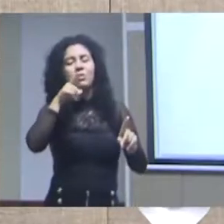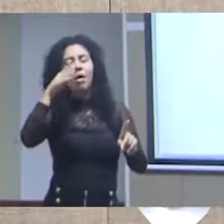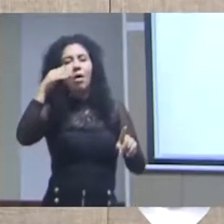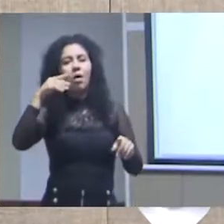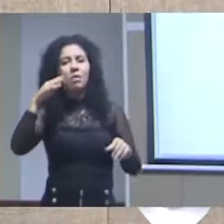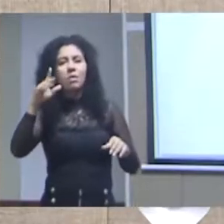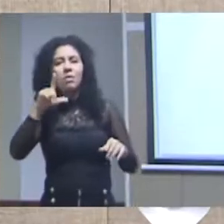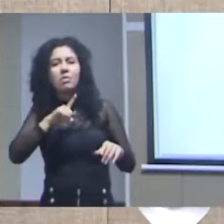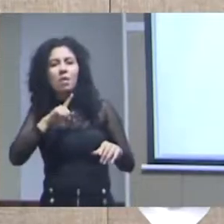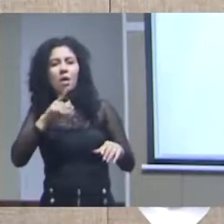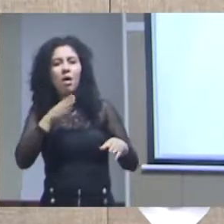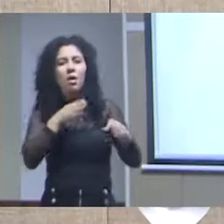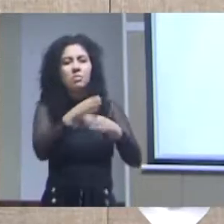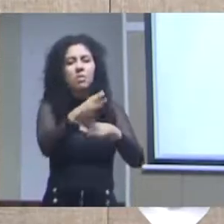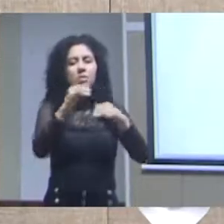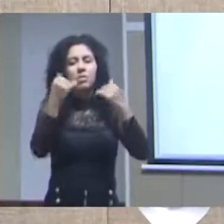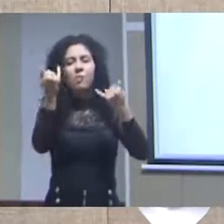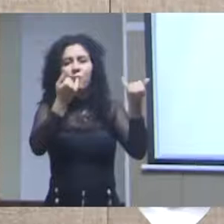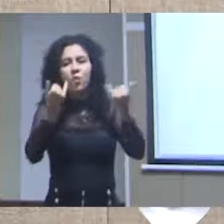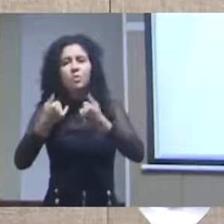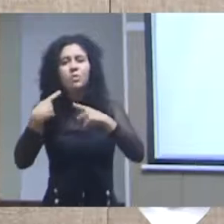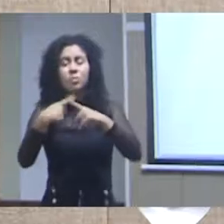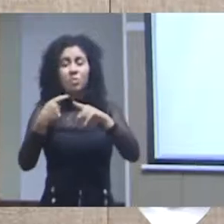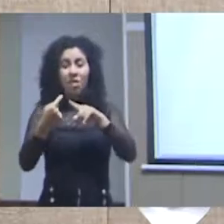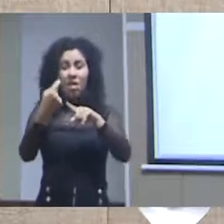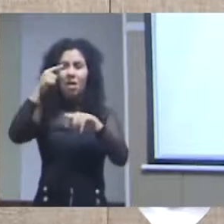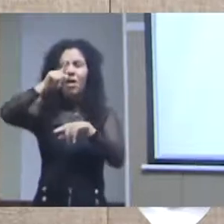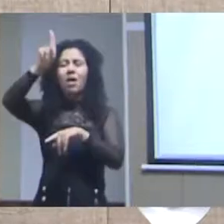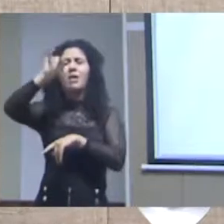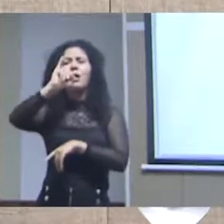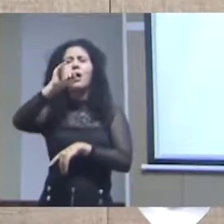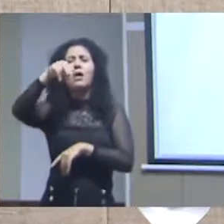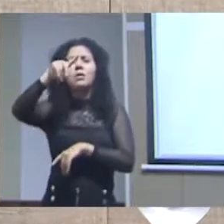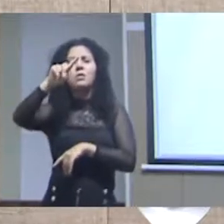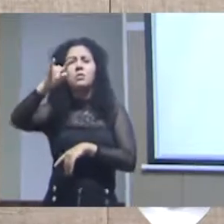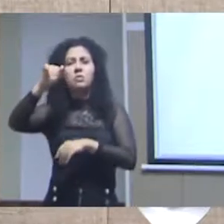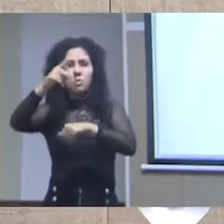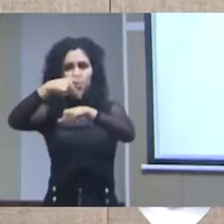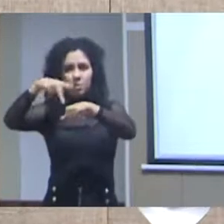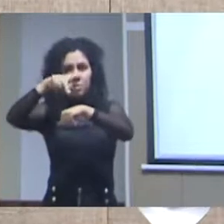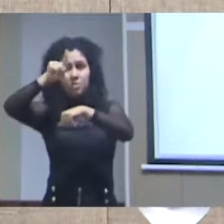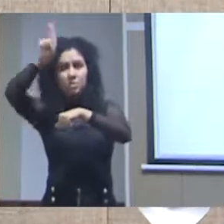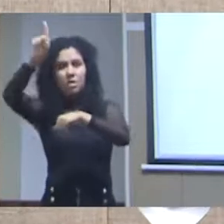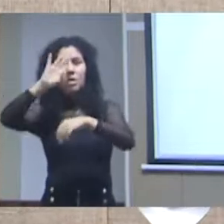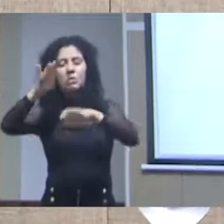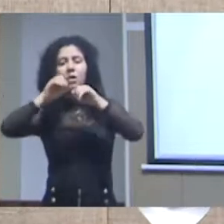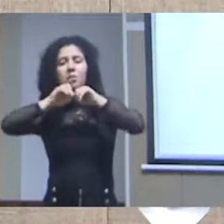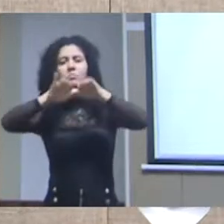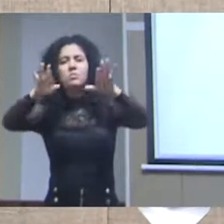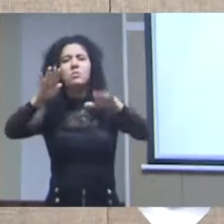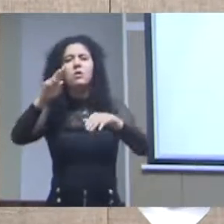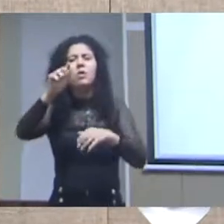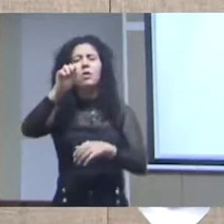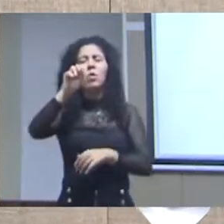exemplo porque eu vivi isso na Índia foi publicado um dado sobre UPPs